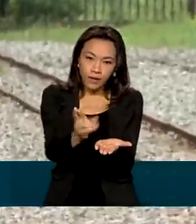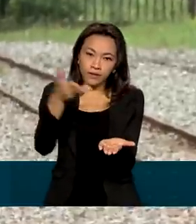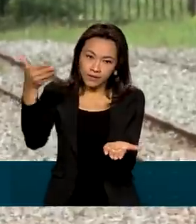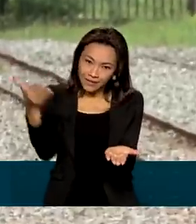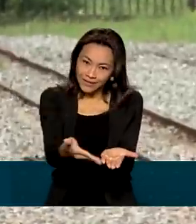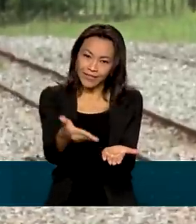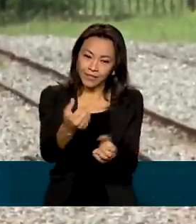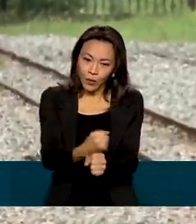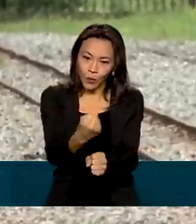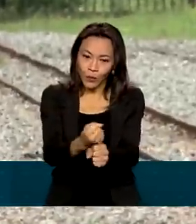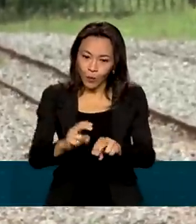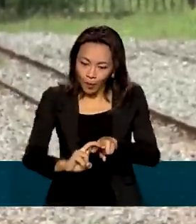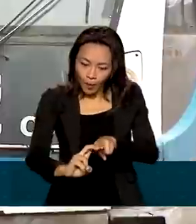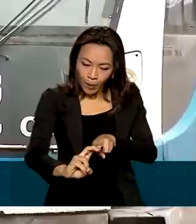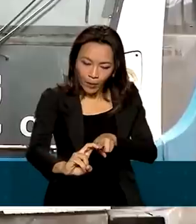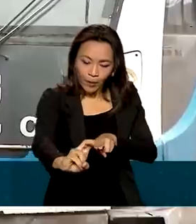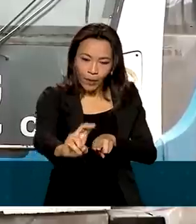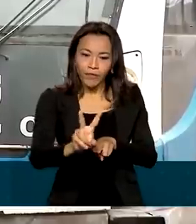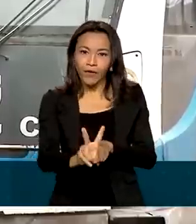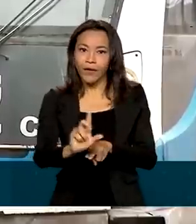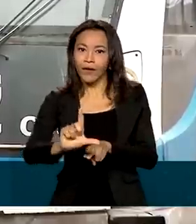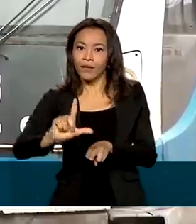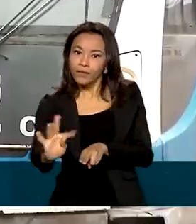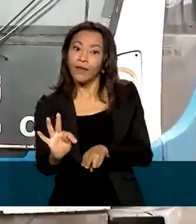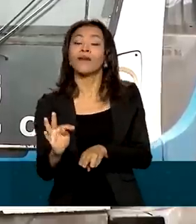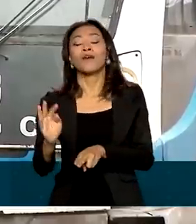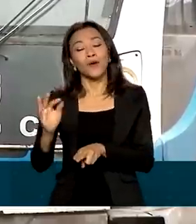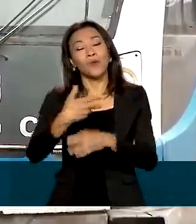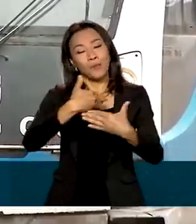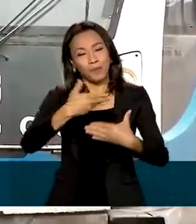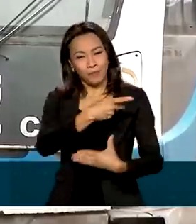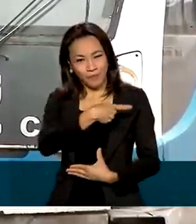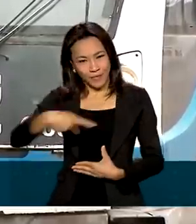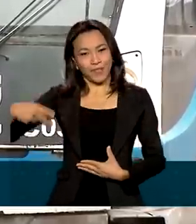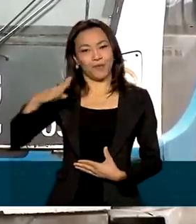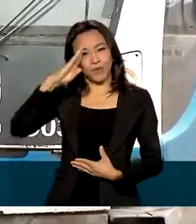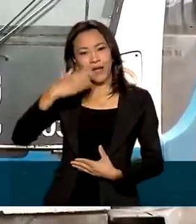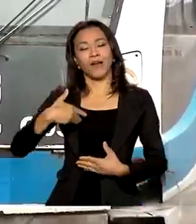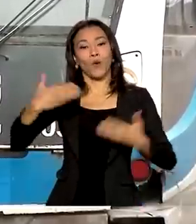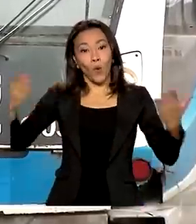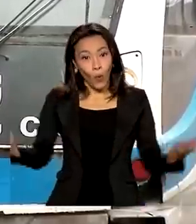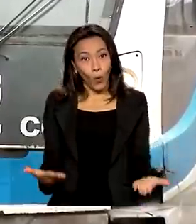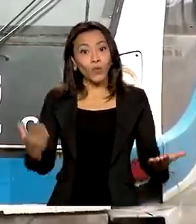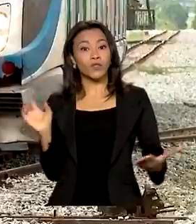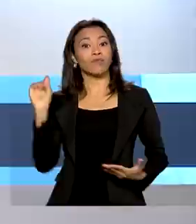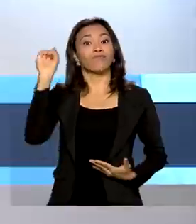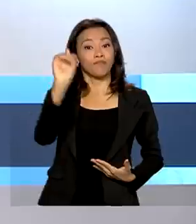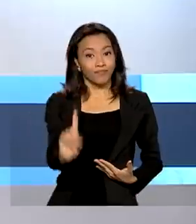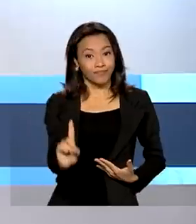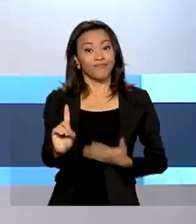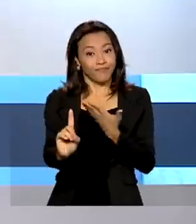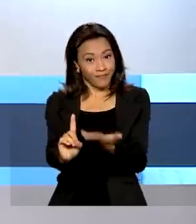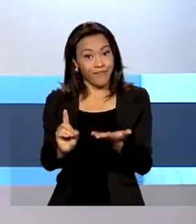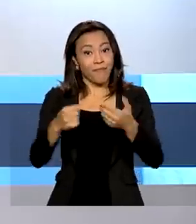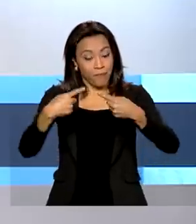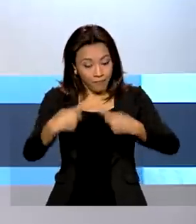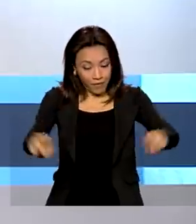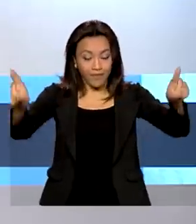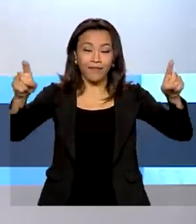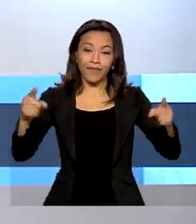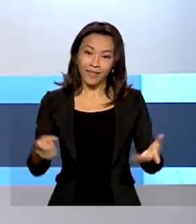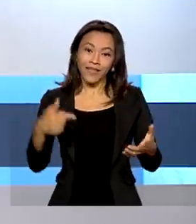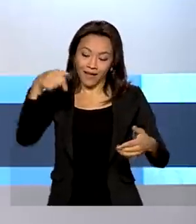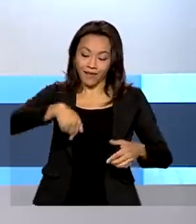Grande do Norte. O presidente Jair Bolsonaro participa dessa inauguração hoje em Parnamirim e a TV Brasil vai